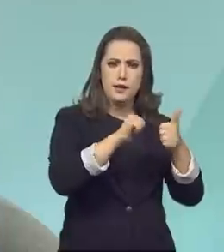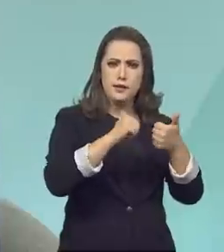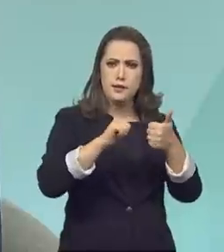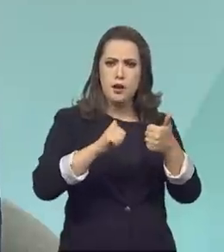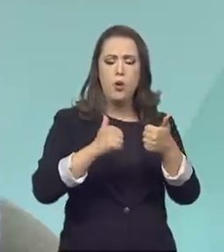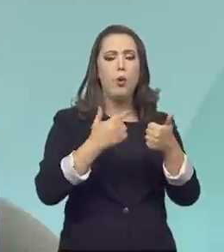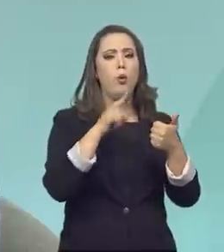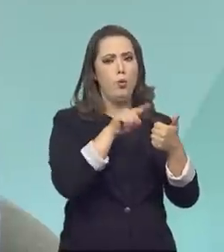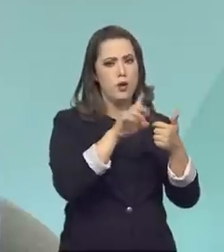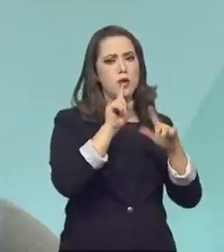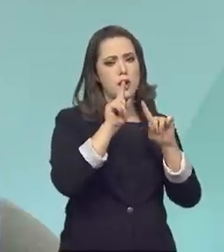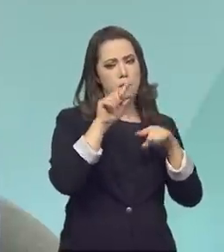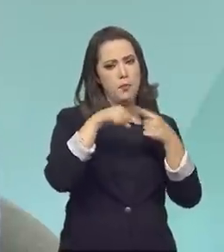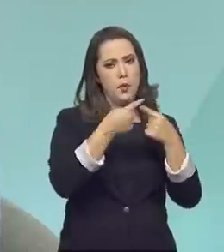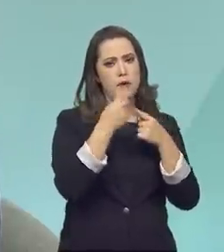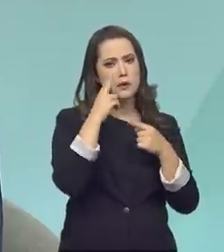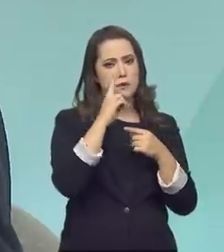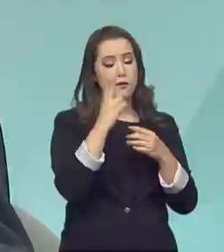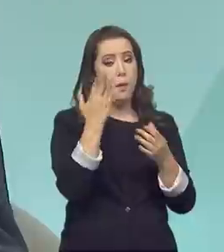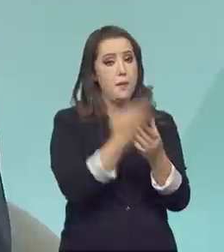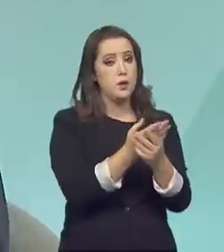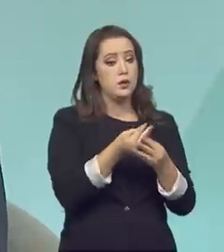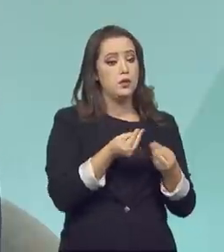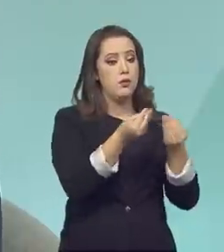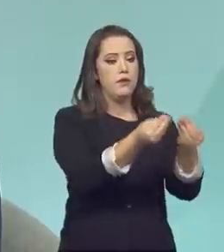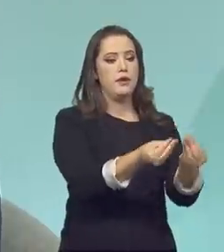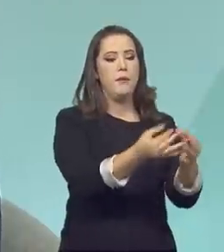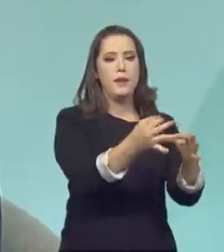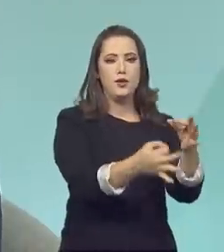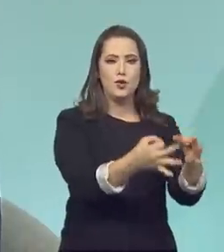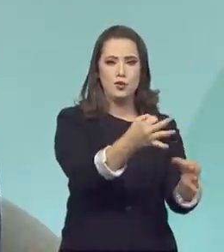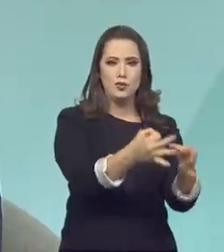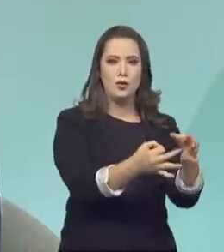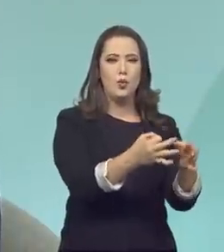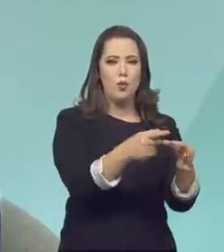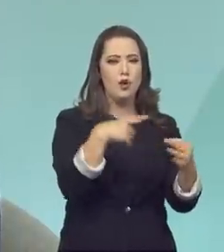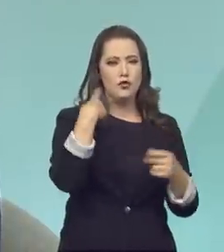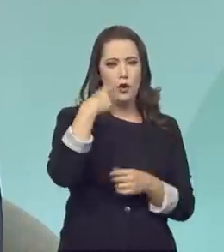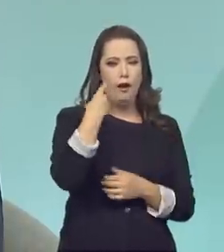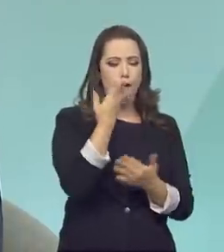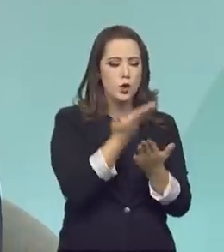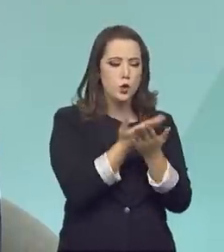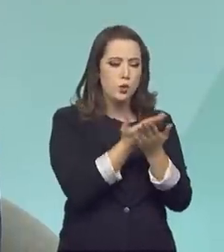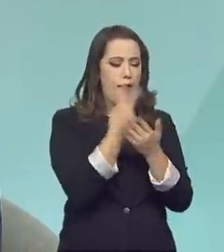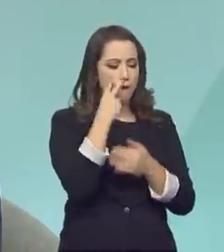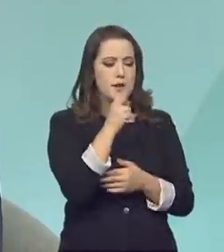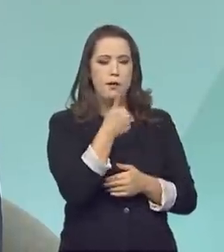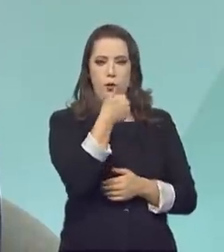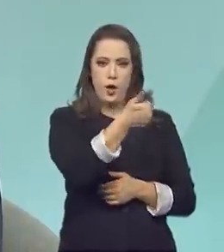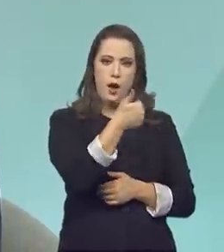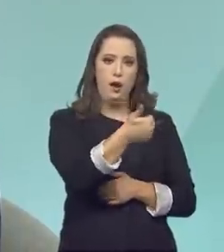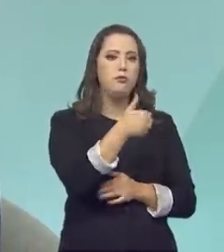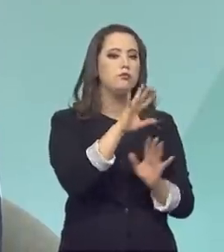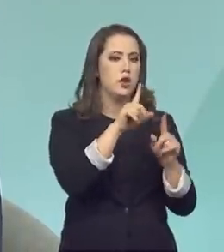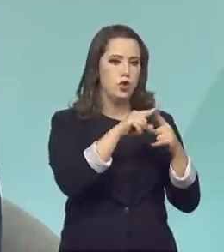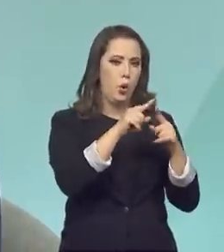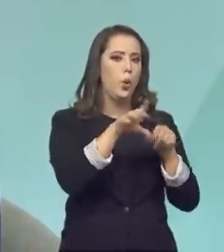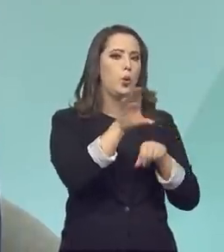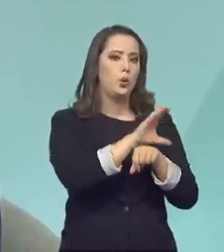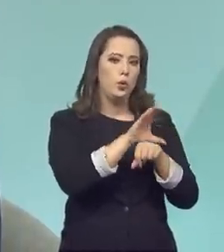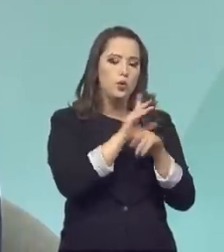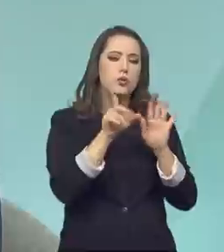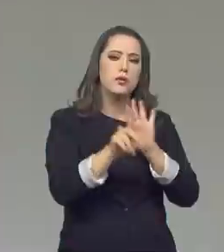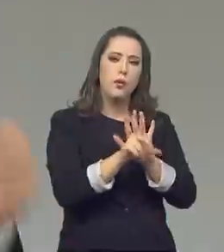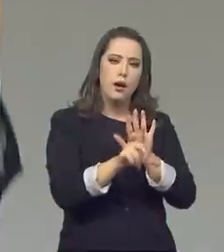jurídica, para ver toda a legalidade de todos os procedimentos que estão adotados, e a nossa expectativa é, início de dezembro, estar publicando essa